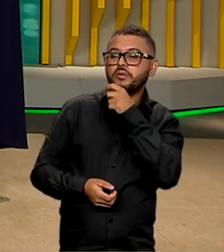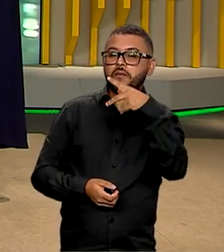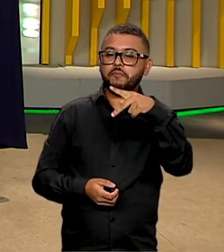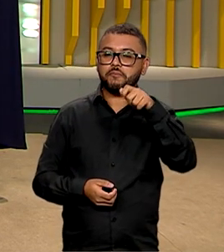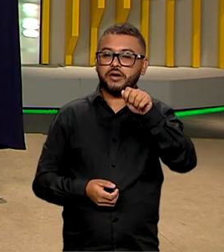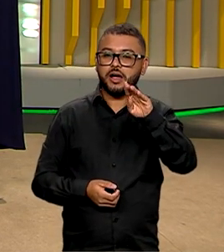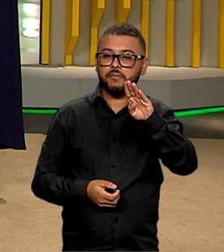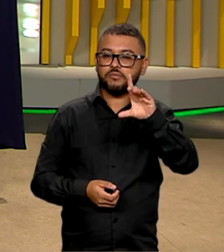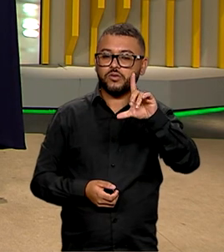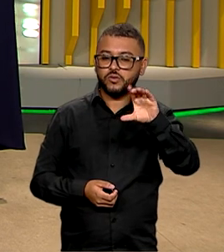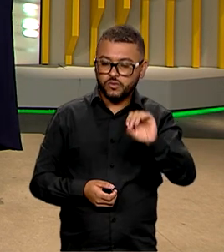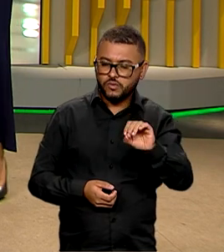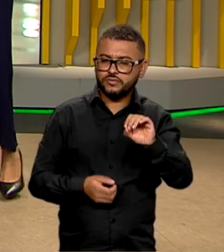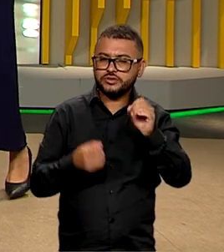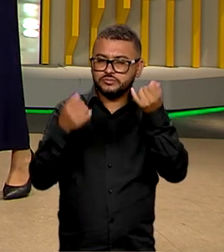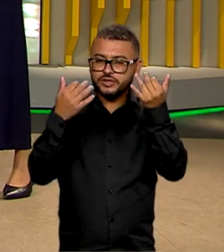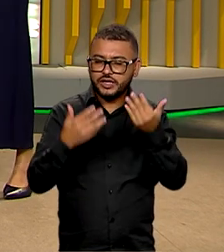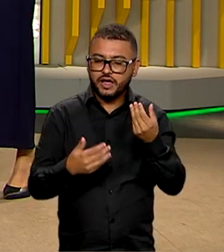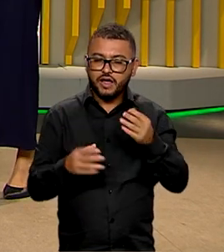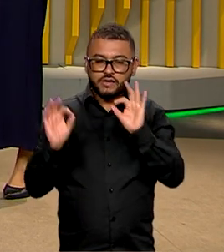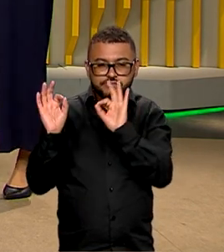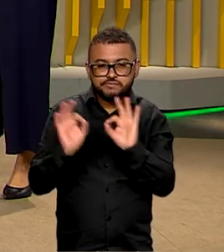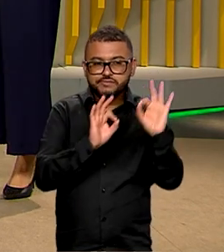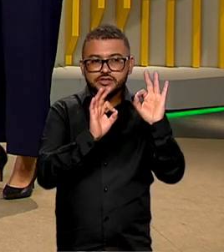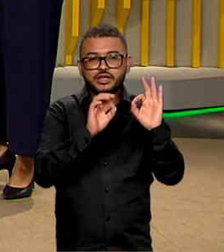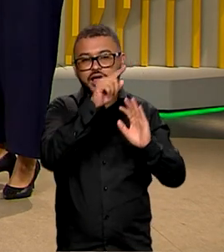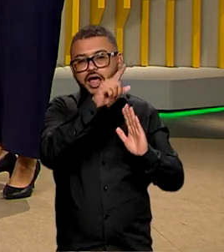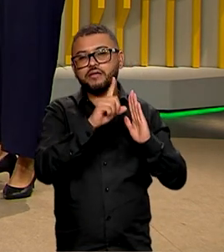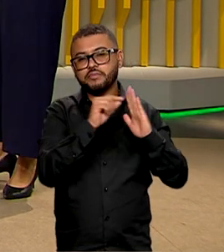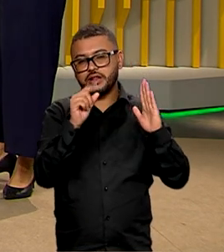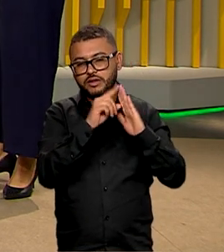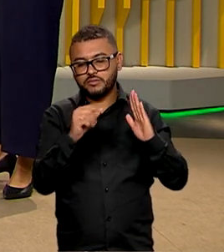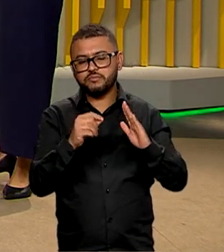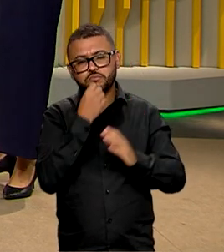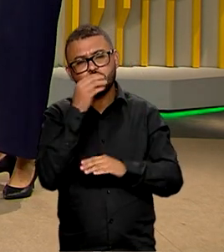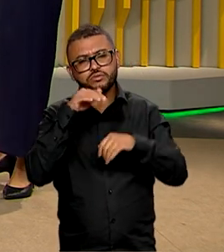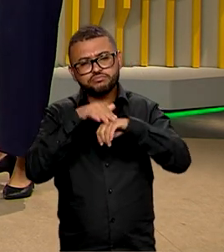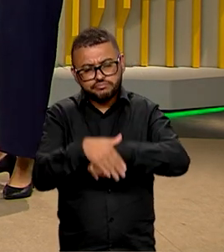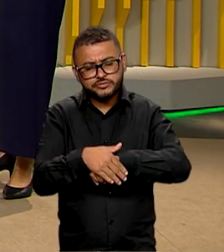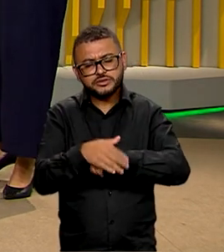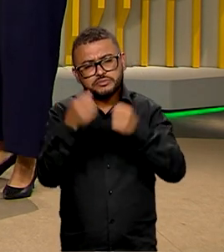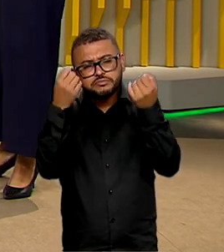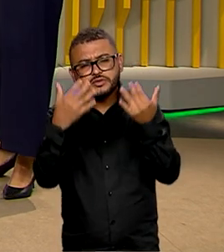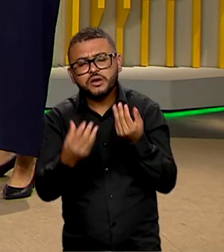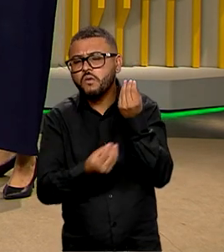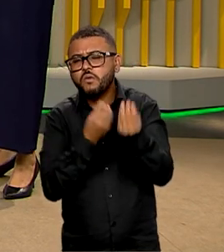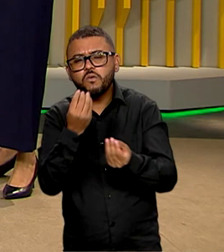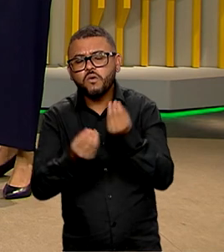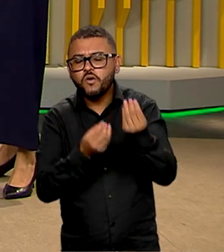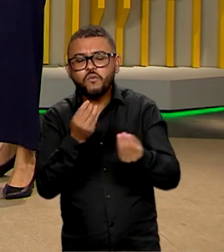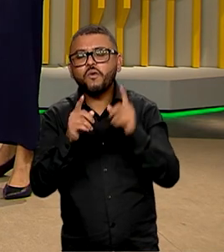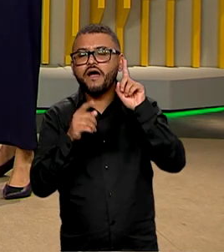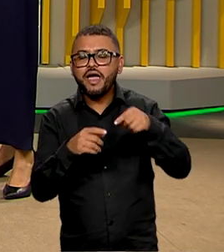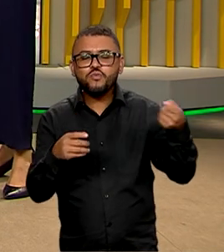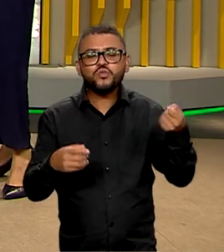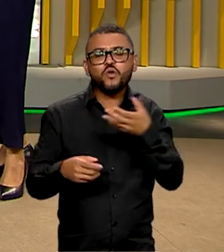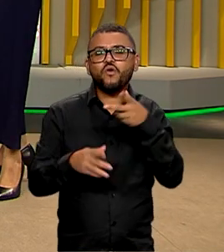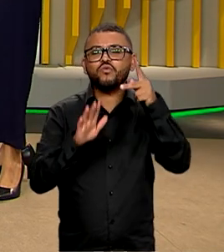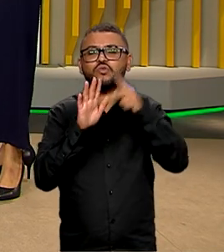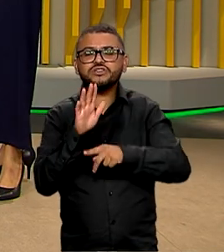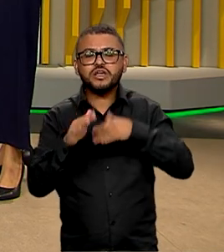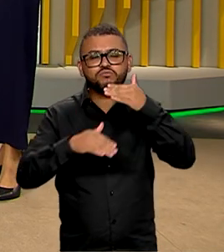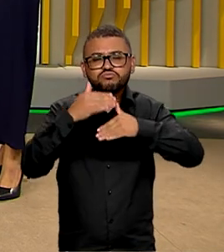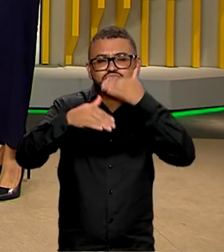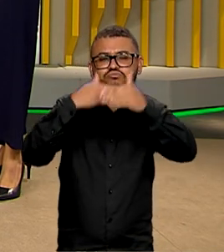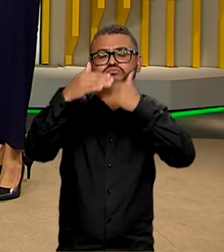Mundim, que vai falar ao vivo lá do Palácio do Planalto. Boa noite, Pablo. Explica para a gente aí como vai funcionar aí o novo programa de